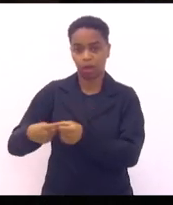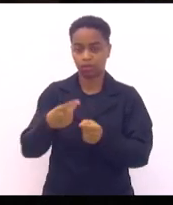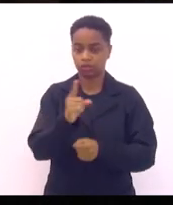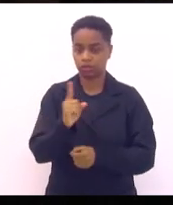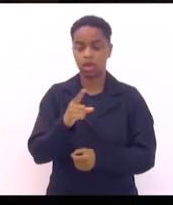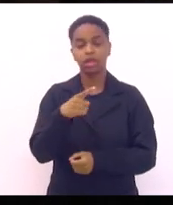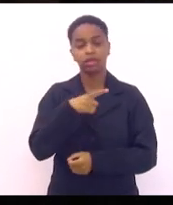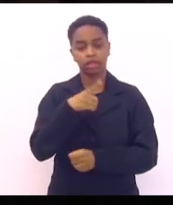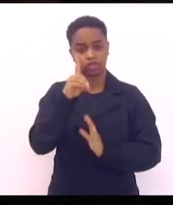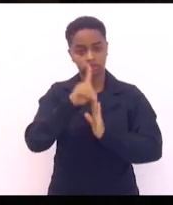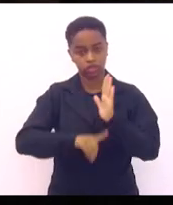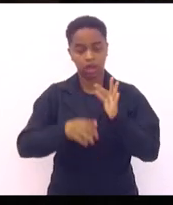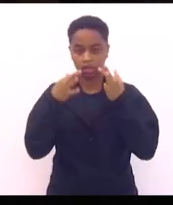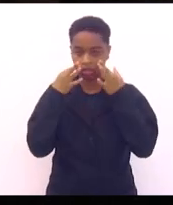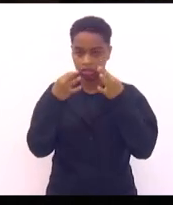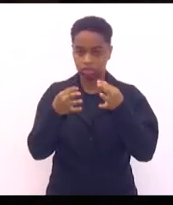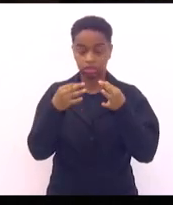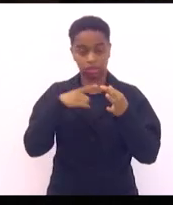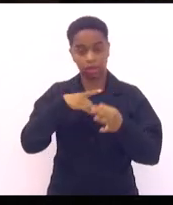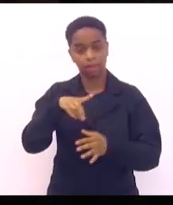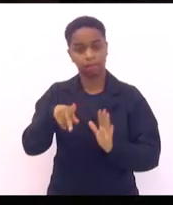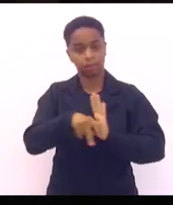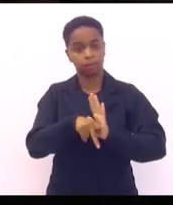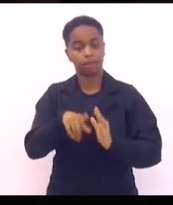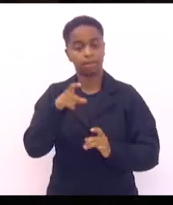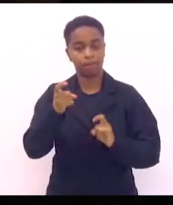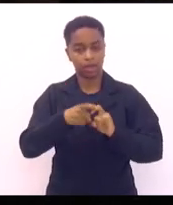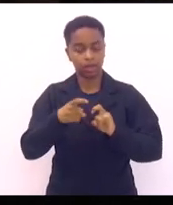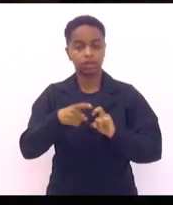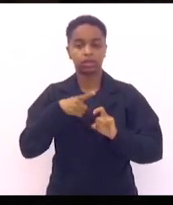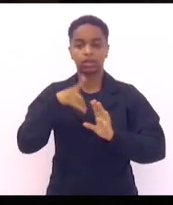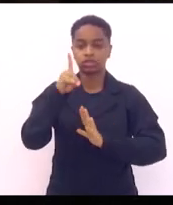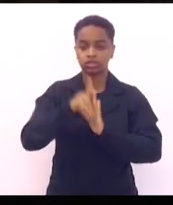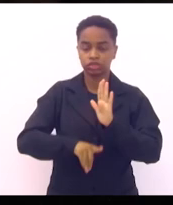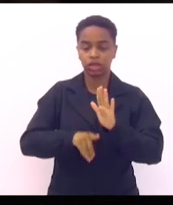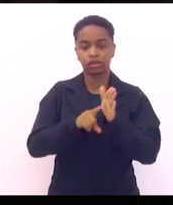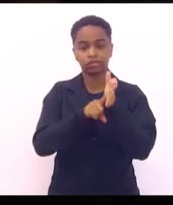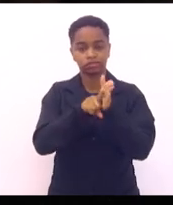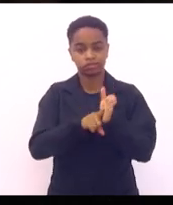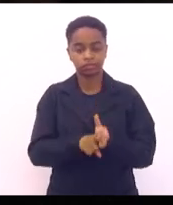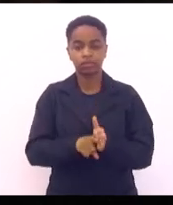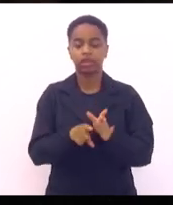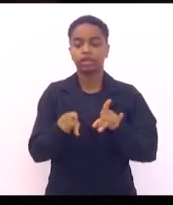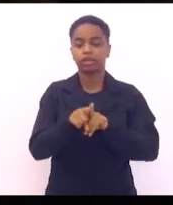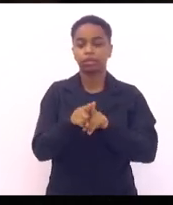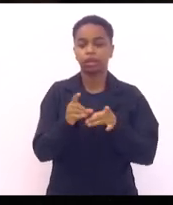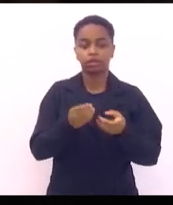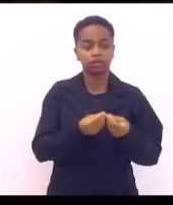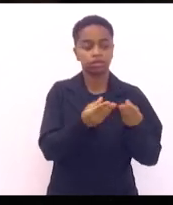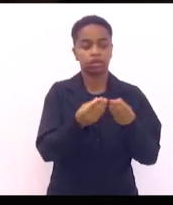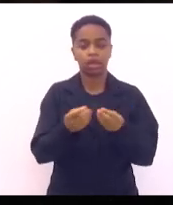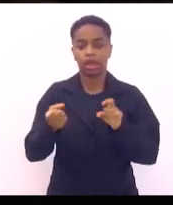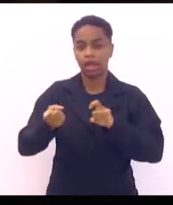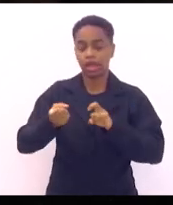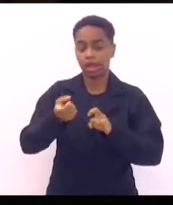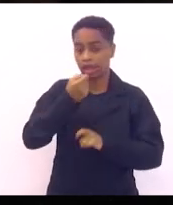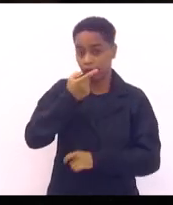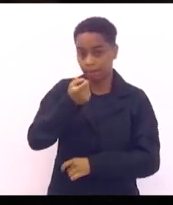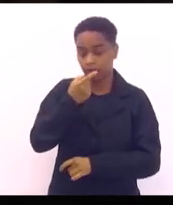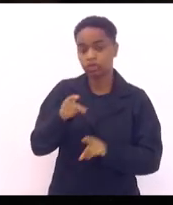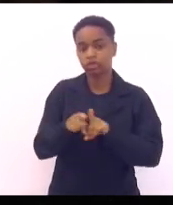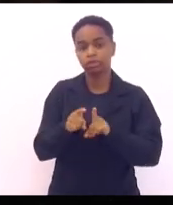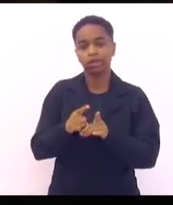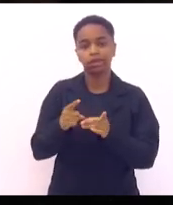tem a direito a ter seu médico, ter direito a seu exame preventivo, ter direito a disponibilização do seu remédio, ter direito a marcação de exame de